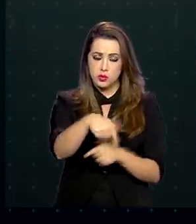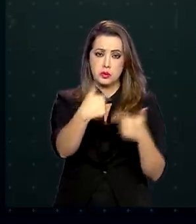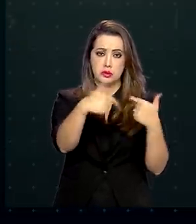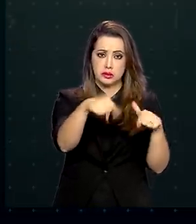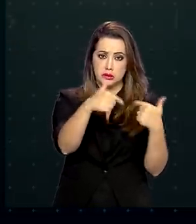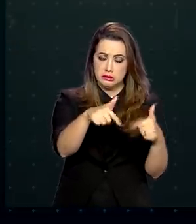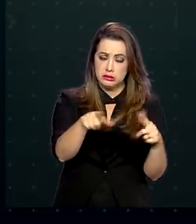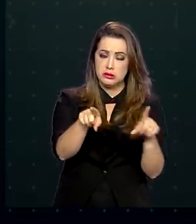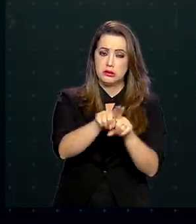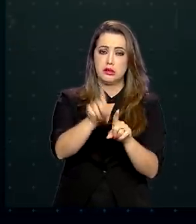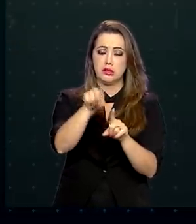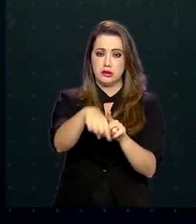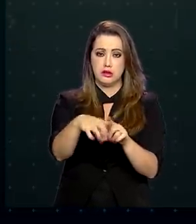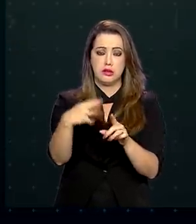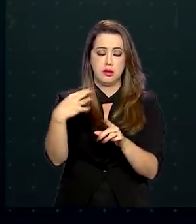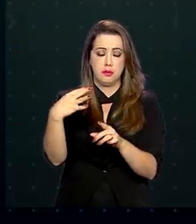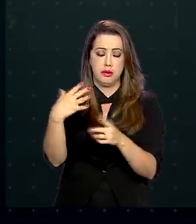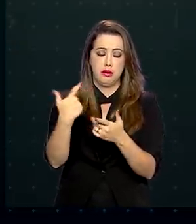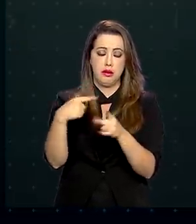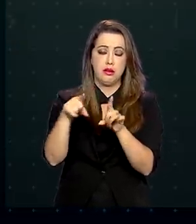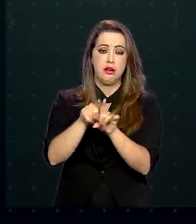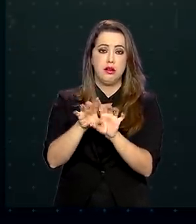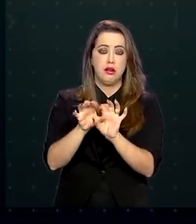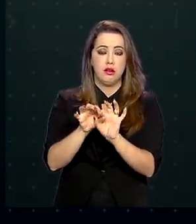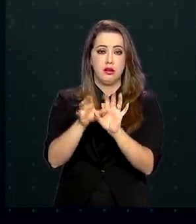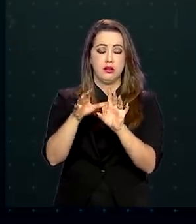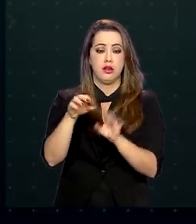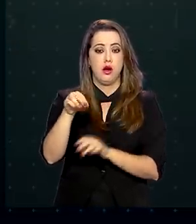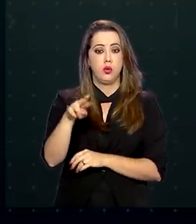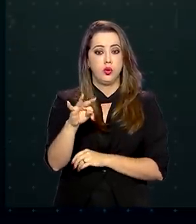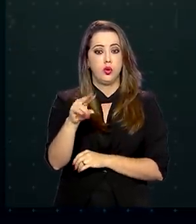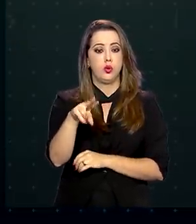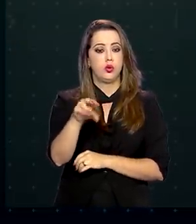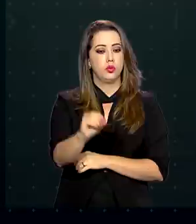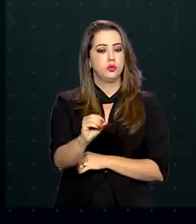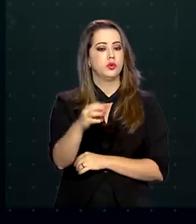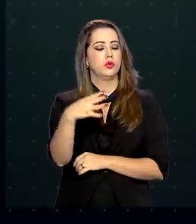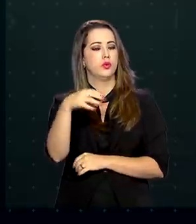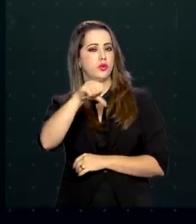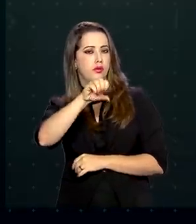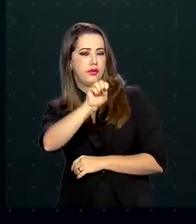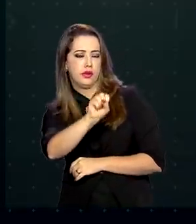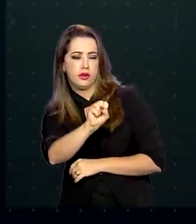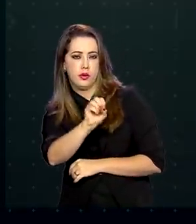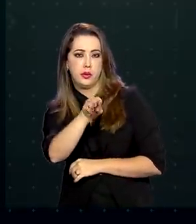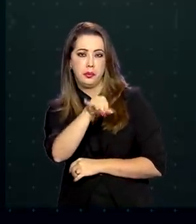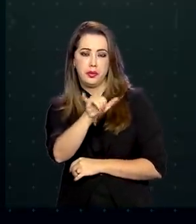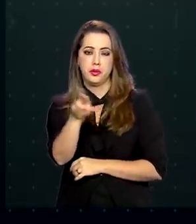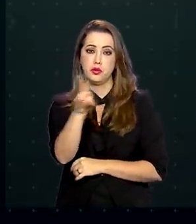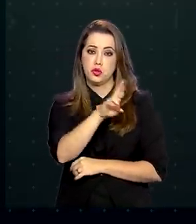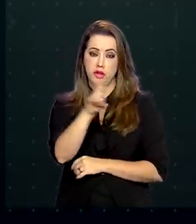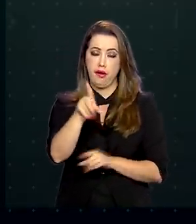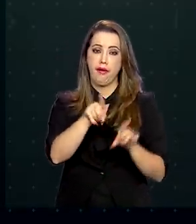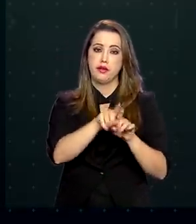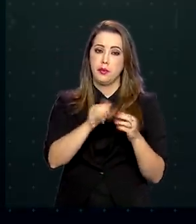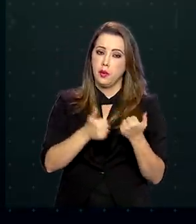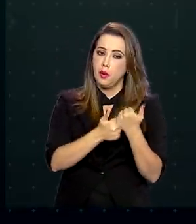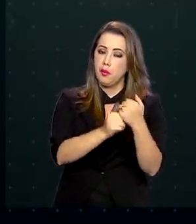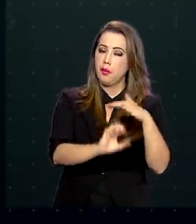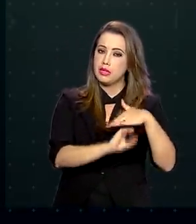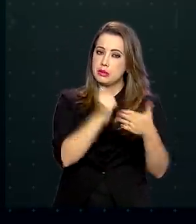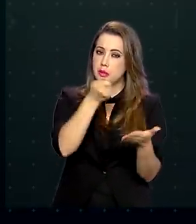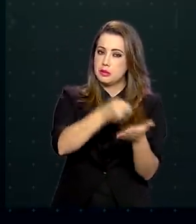Corona Voucher, vai ter um custo de 98 bilhões de reais. O crédito para a folha de pagamento das empresas vai receber